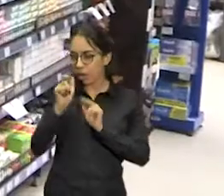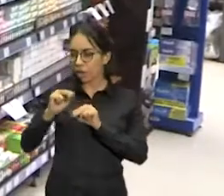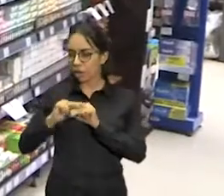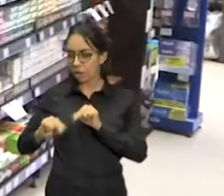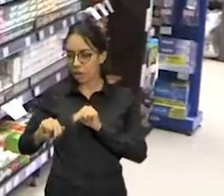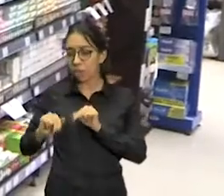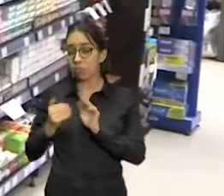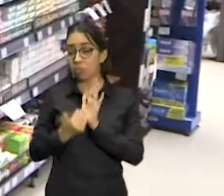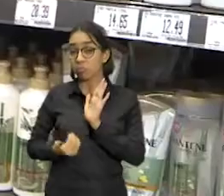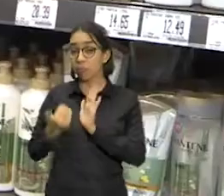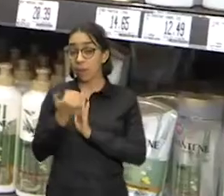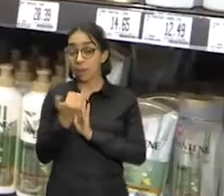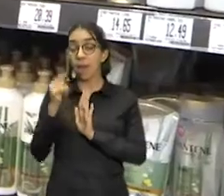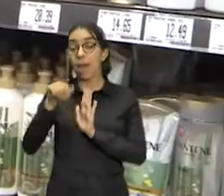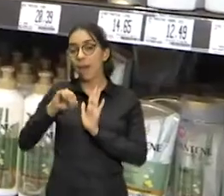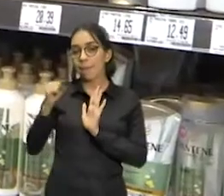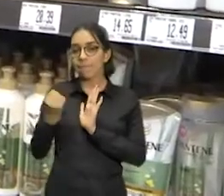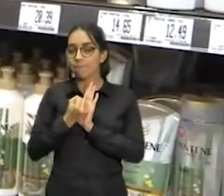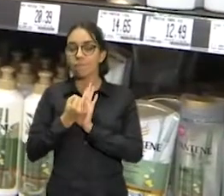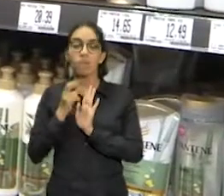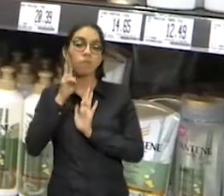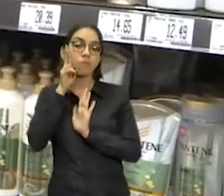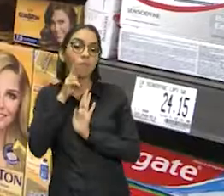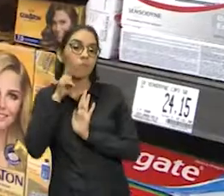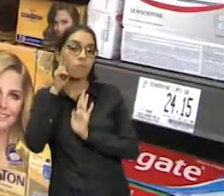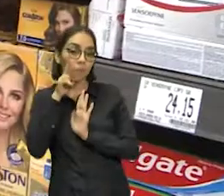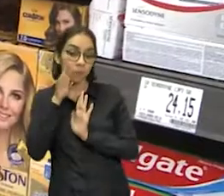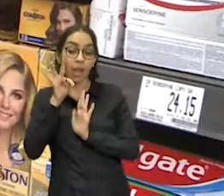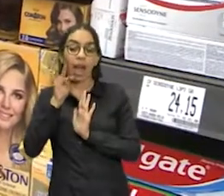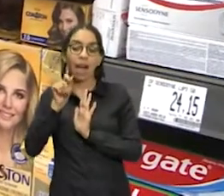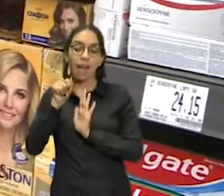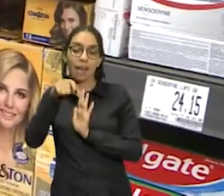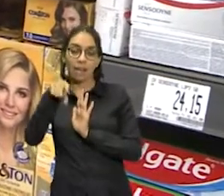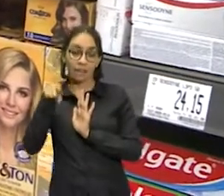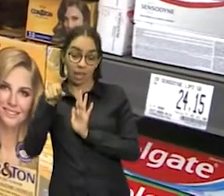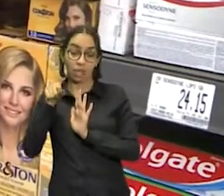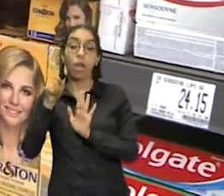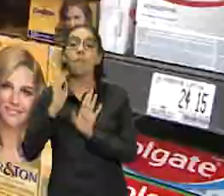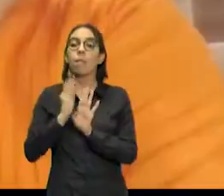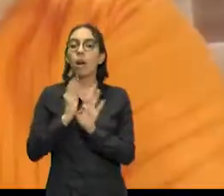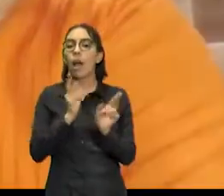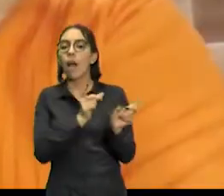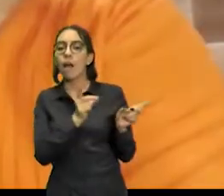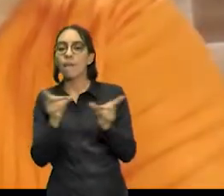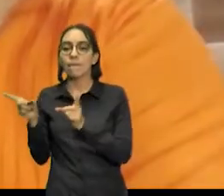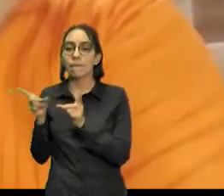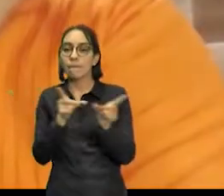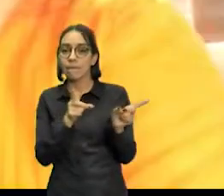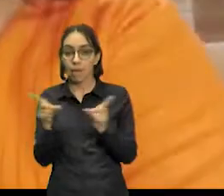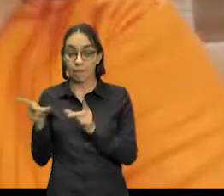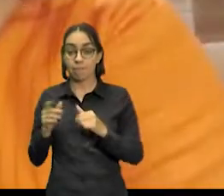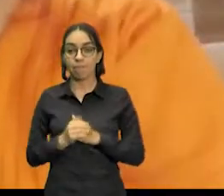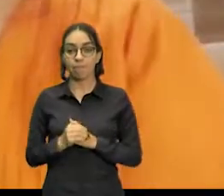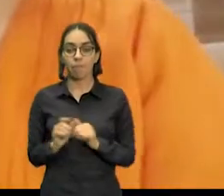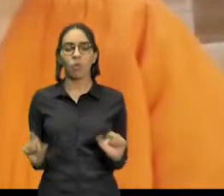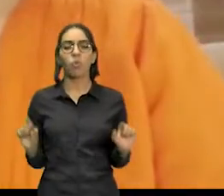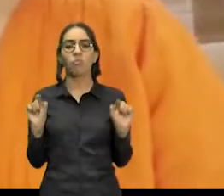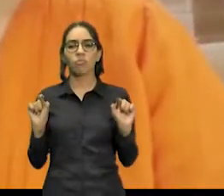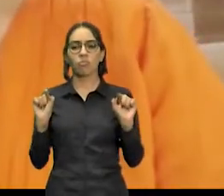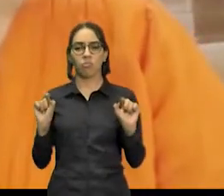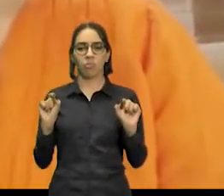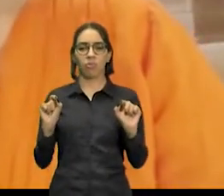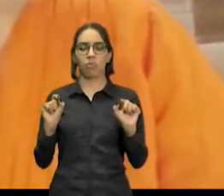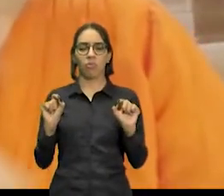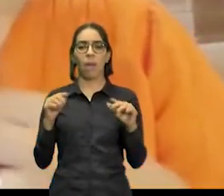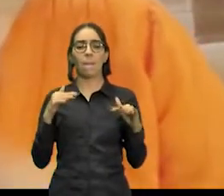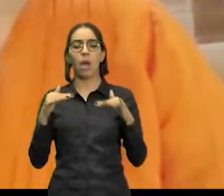a taxa rosa, denominação associada à forma que o mercado segmenta produtos femininos. A taxa rosa, ela não se trata de um